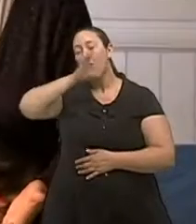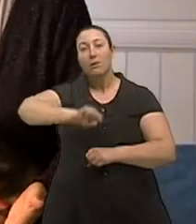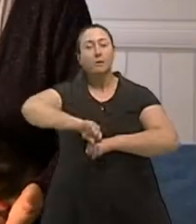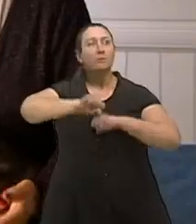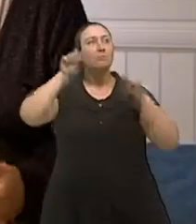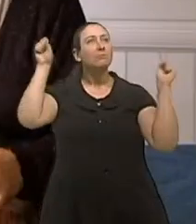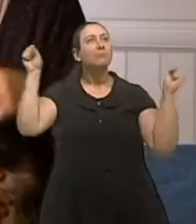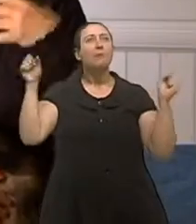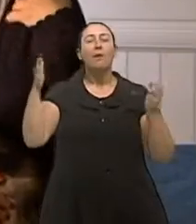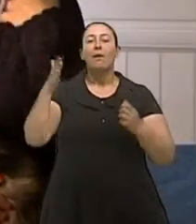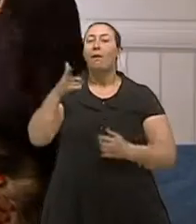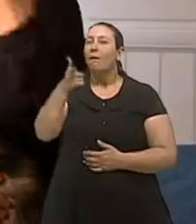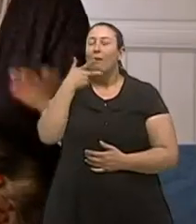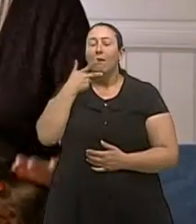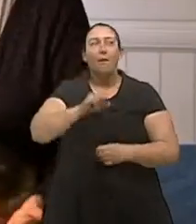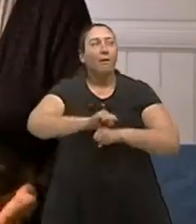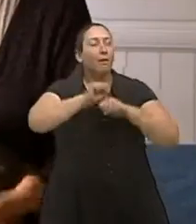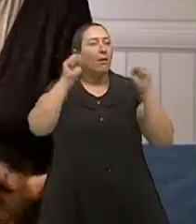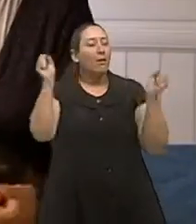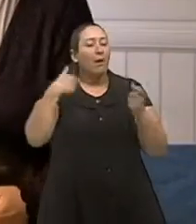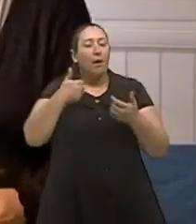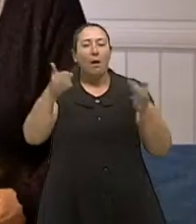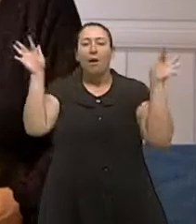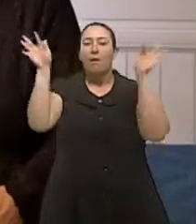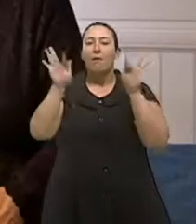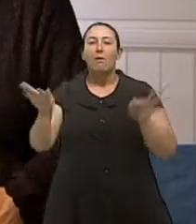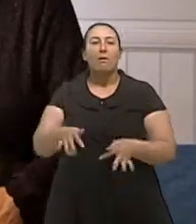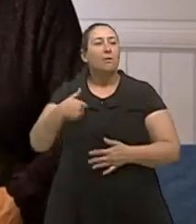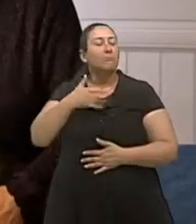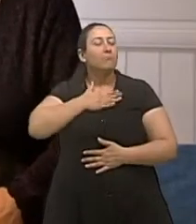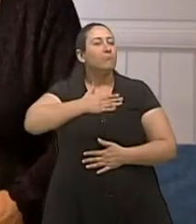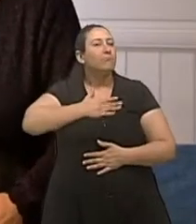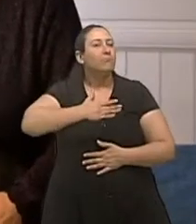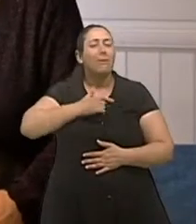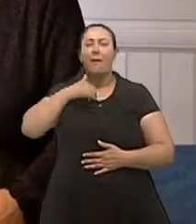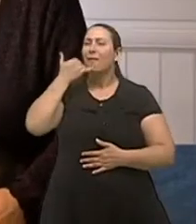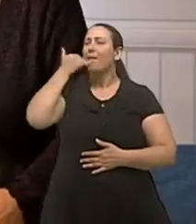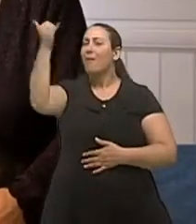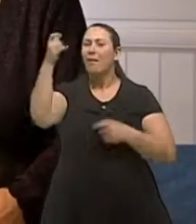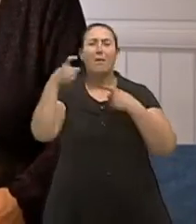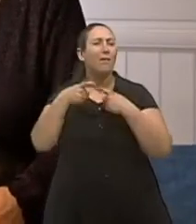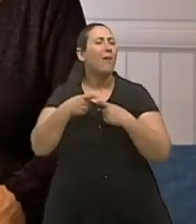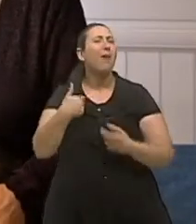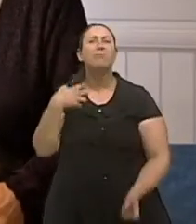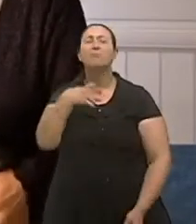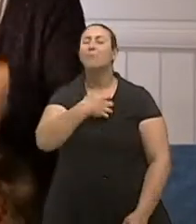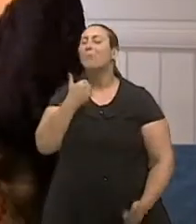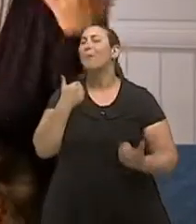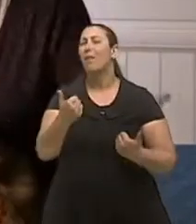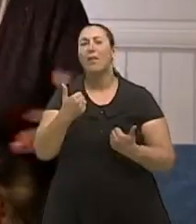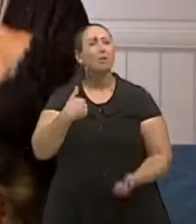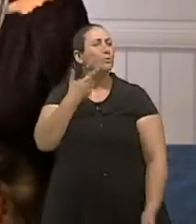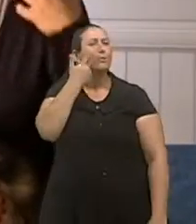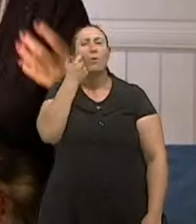felicidade que eu liguei lá para a clínica e eu cheguei